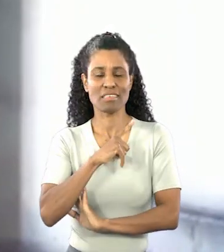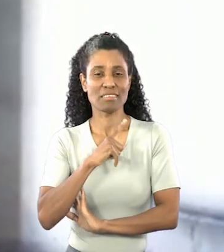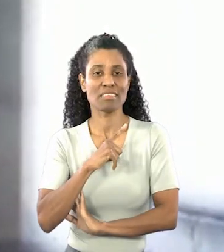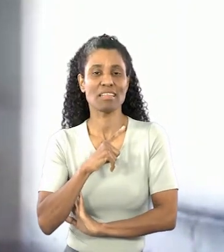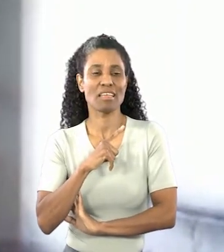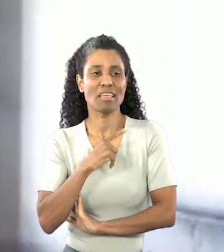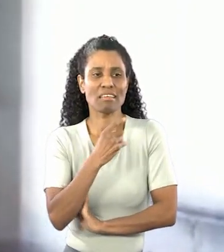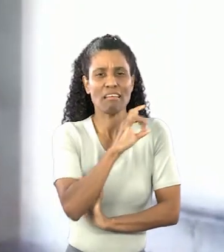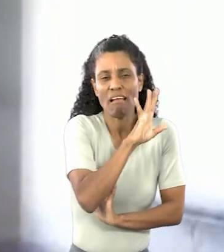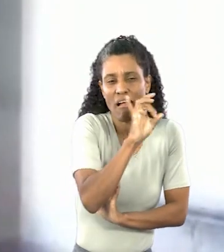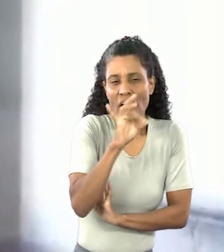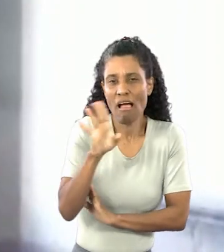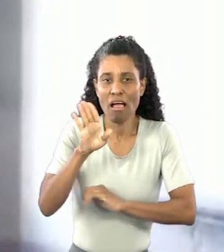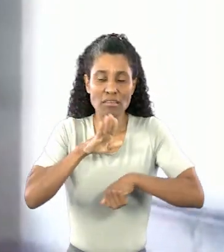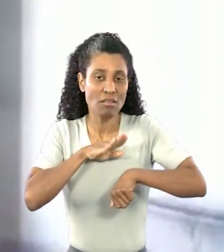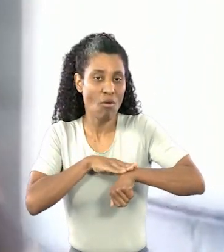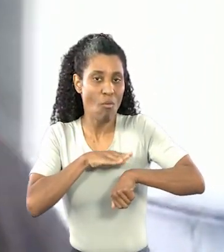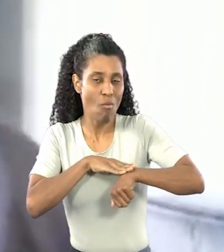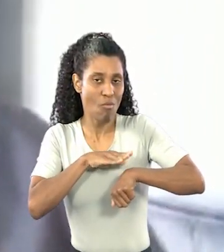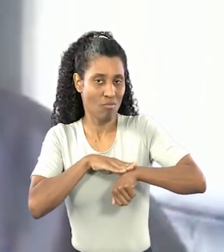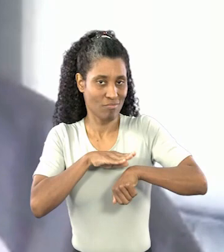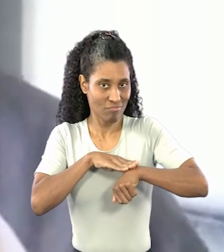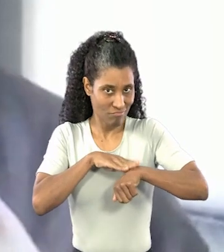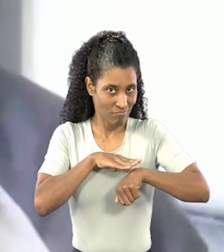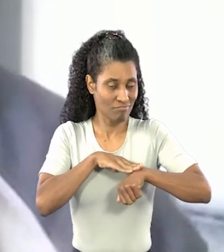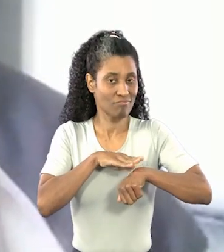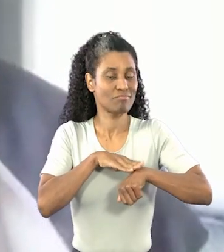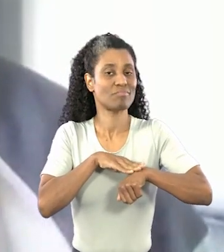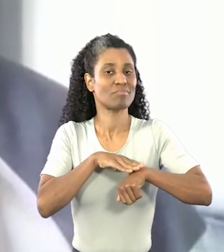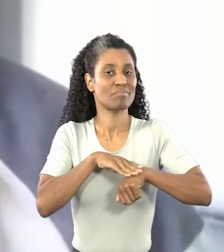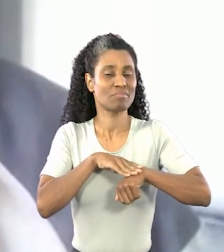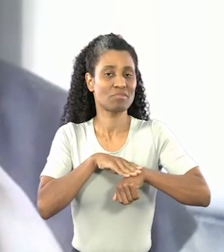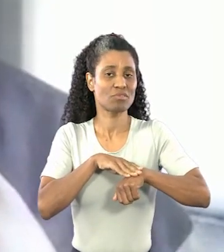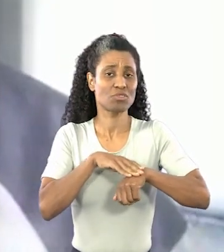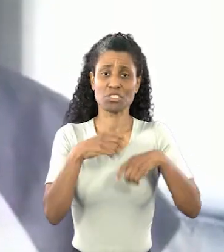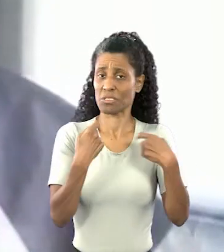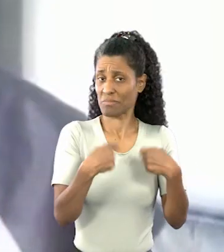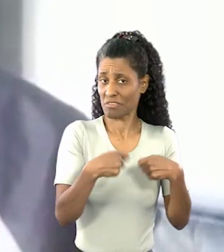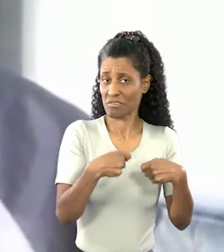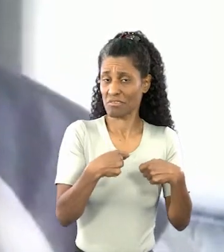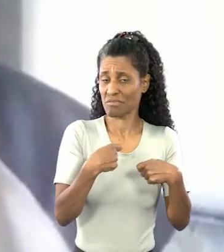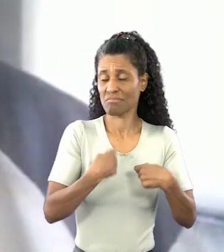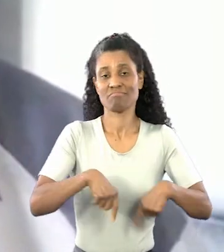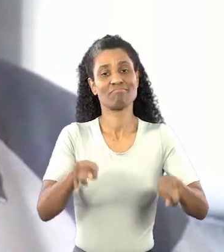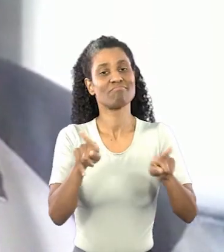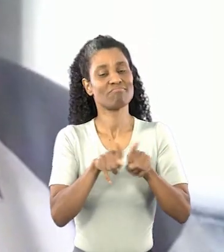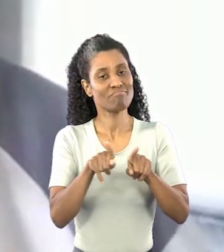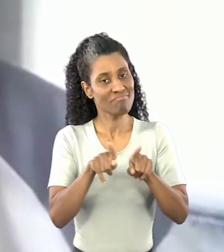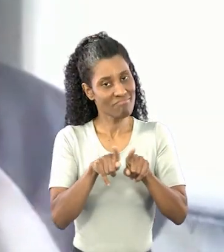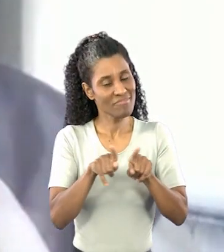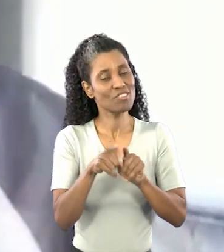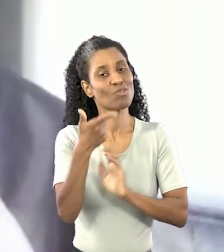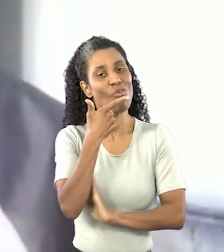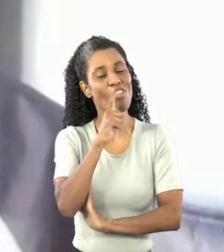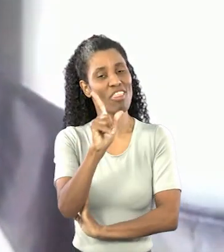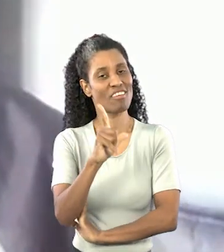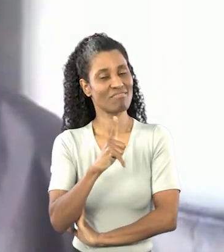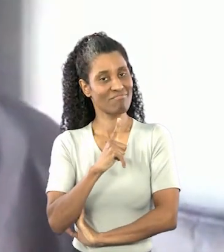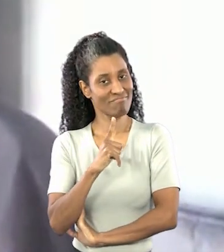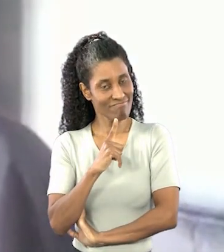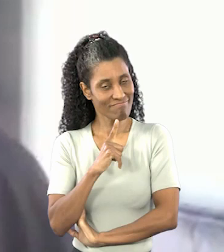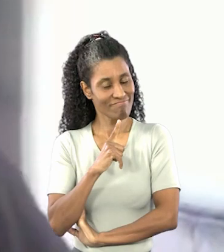necessidade de cada momento, aquilo que eles pedem, aquilo que eles